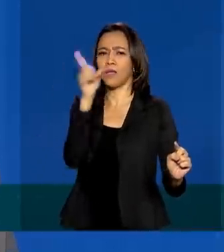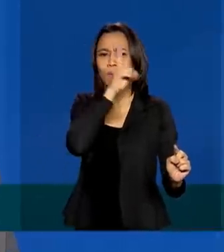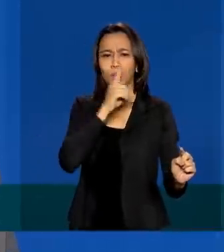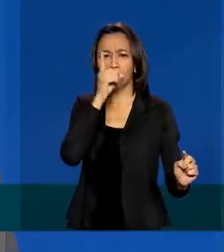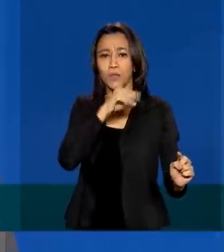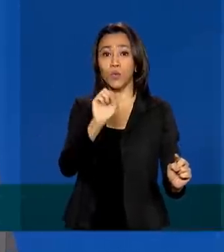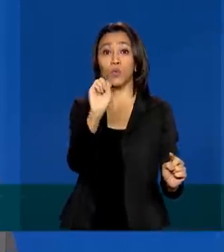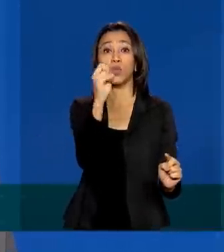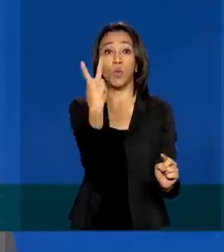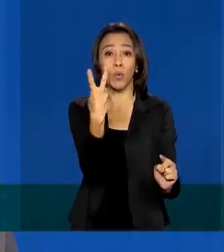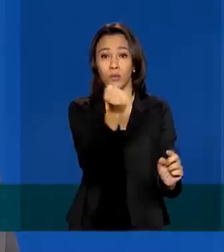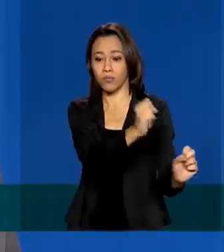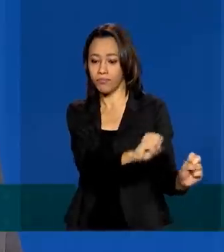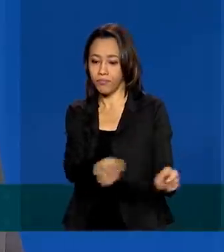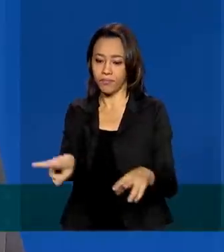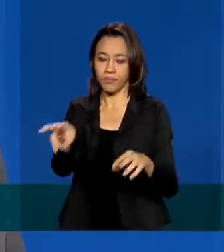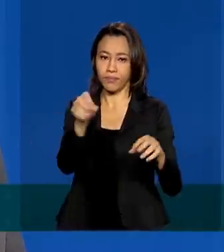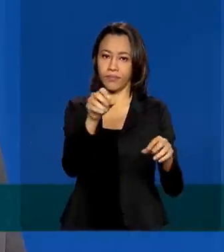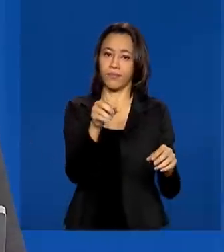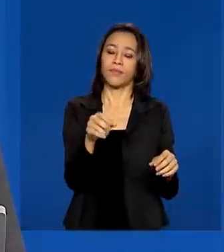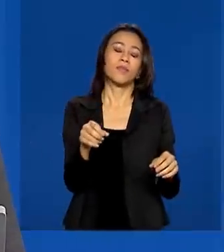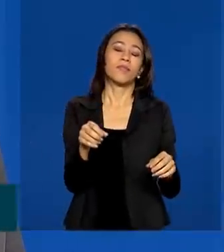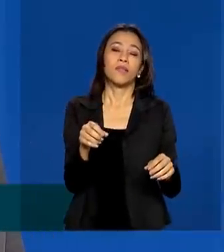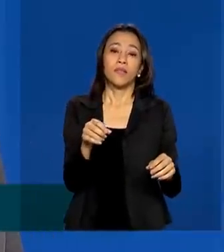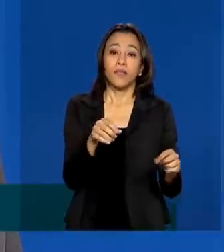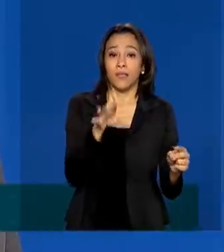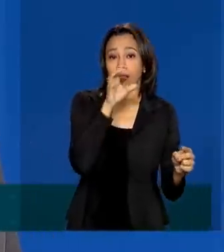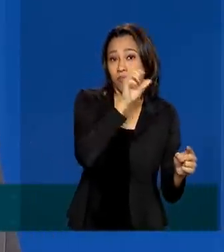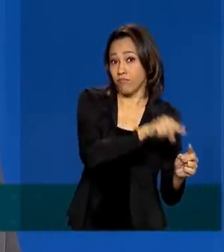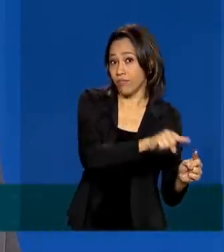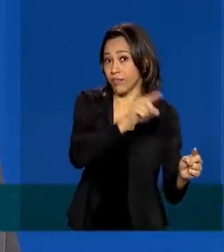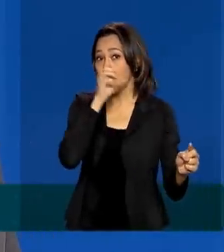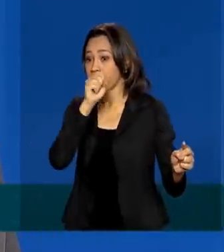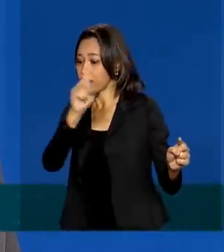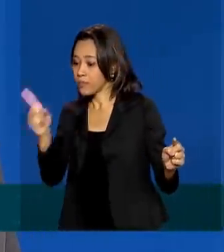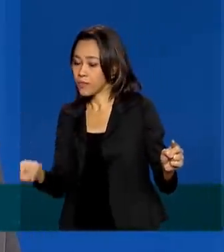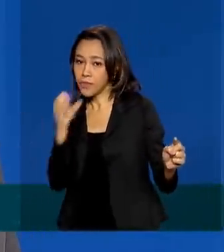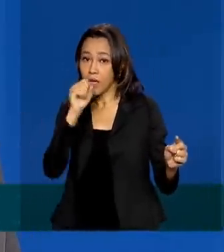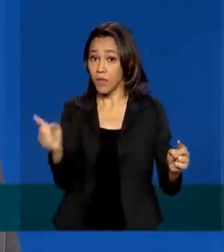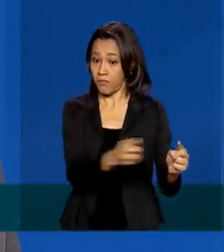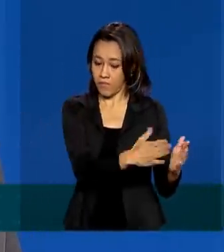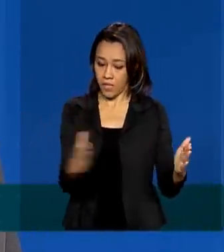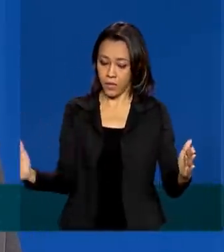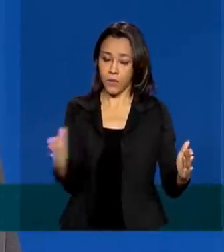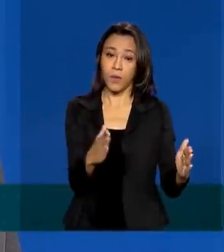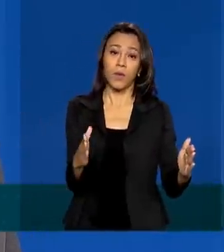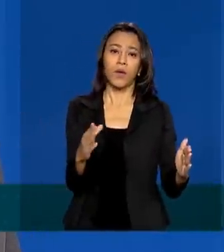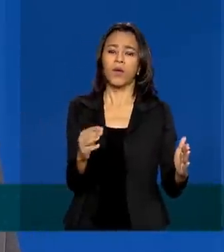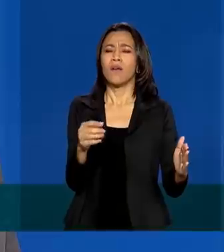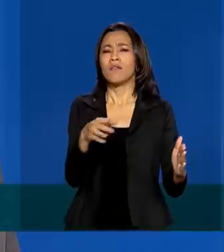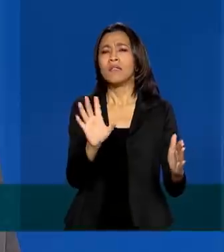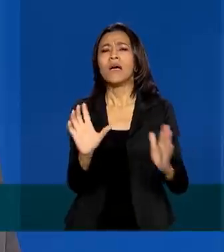fins de semana. Ela vai priorizar o pequeno e o médio comerciante.